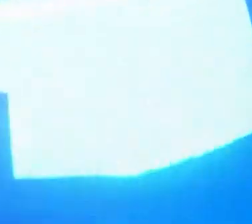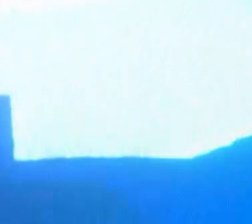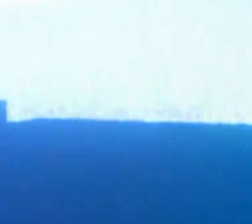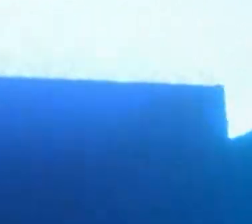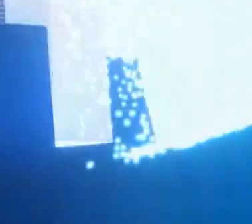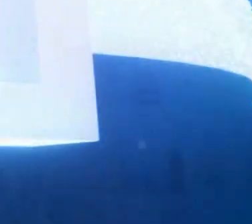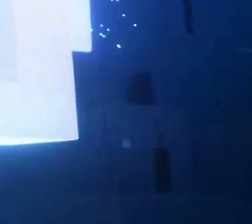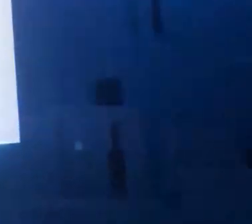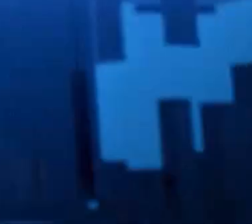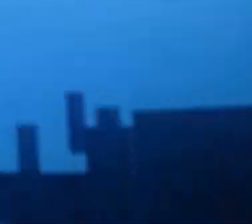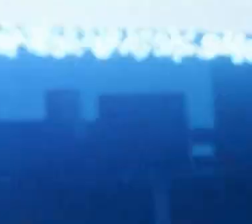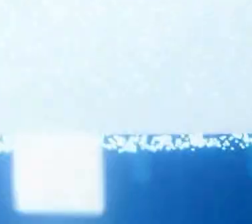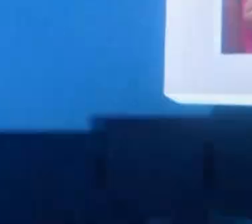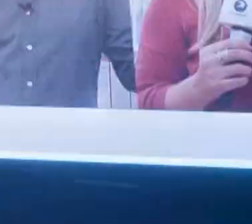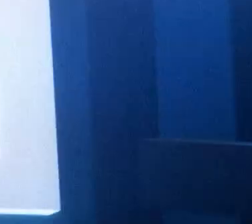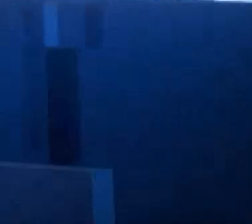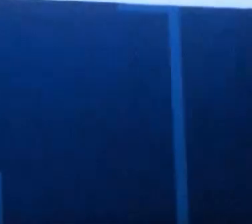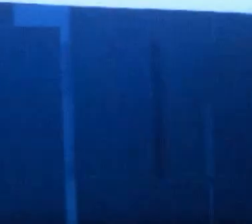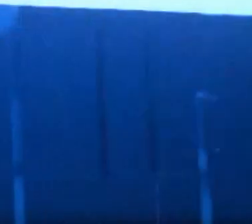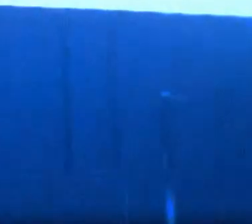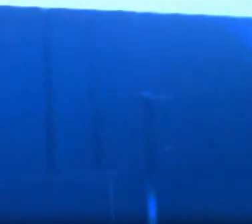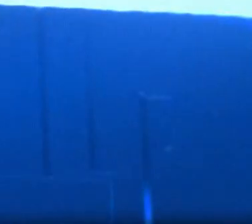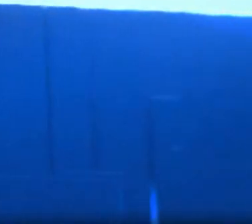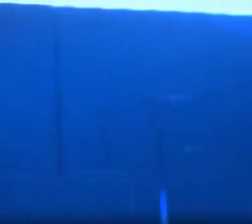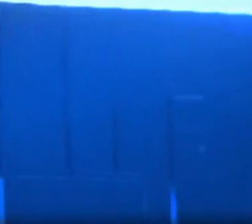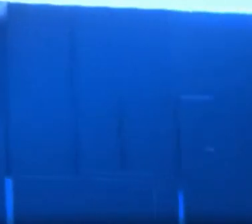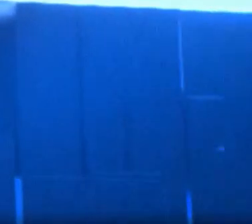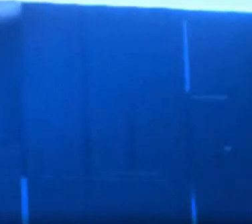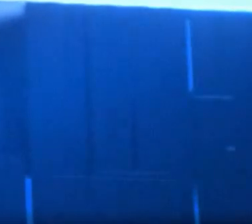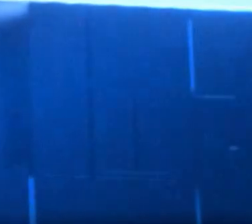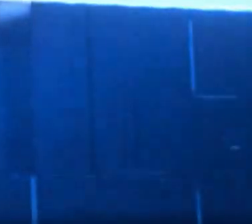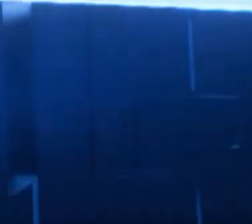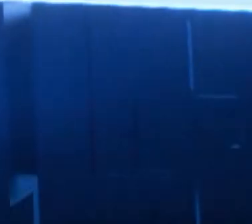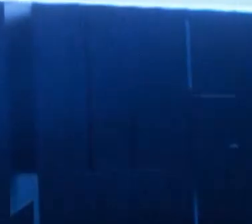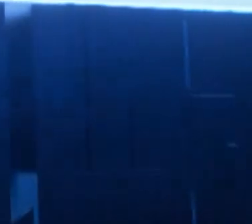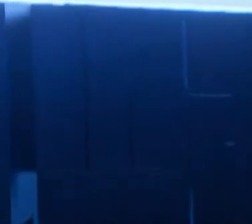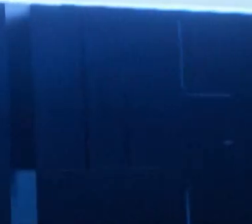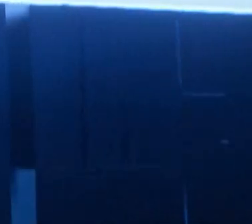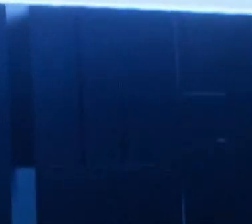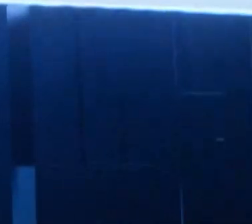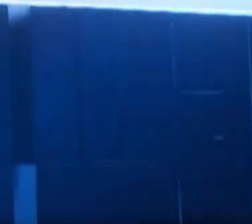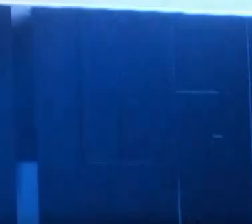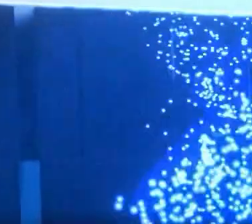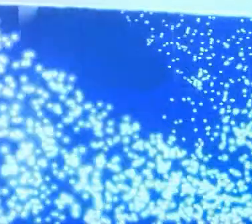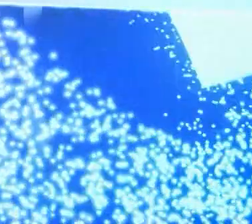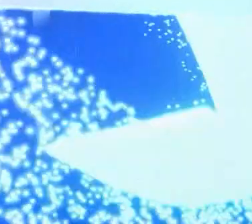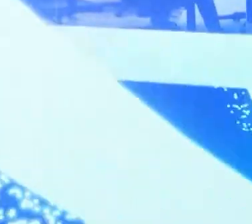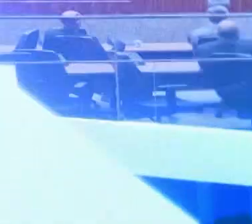Música Música Música